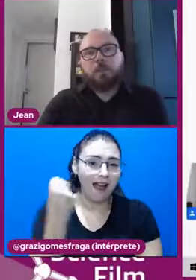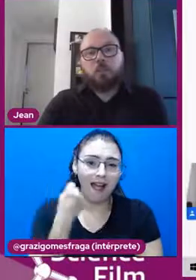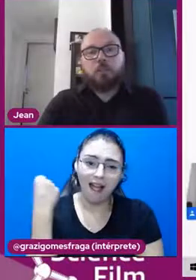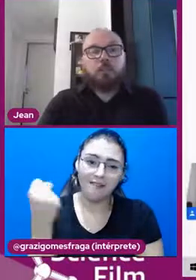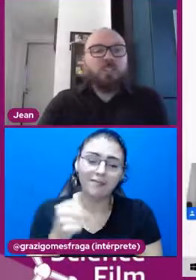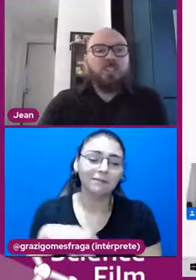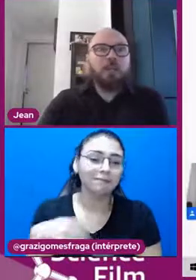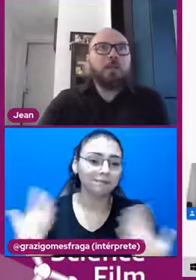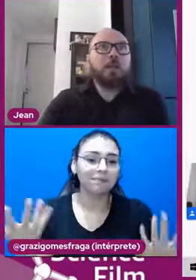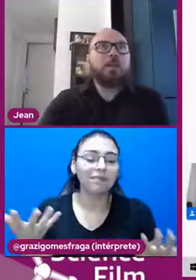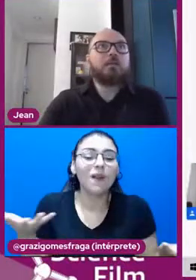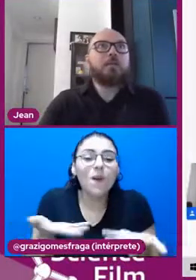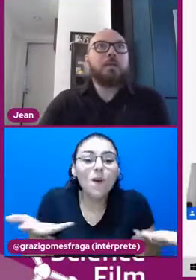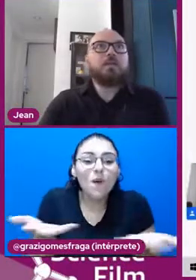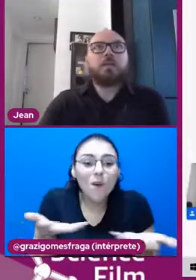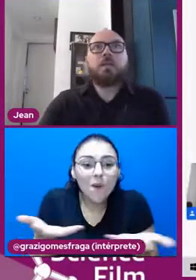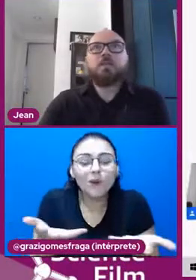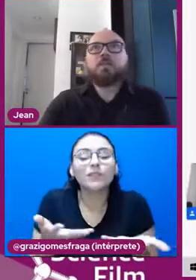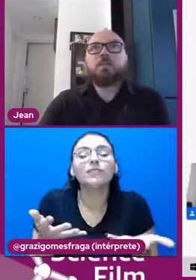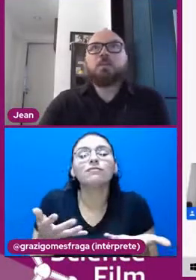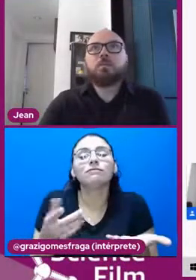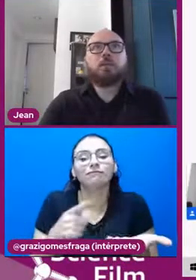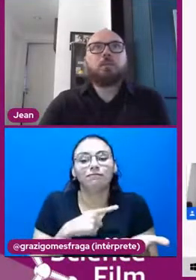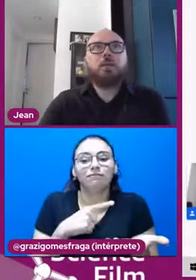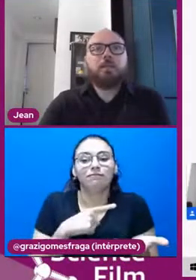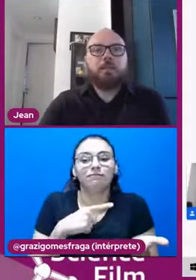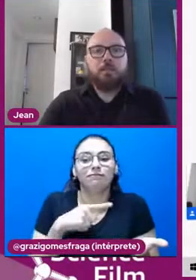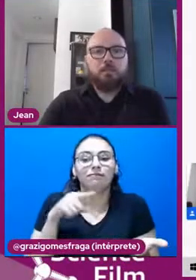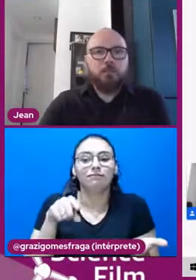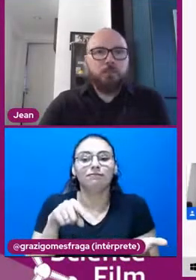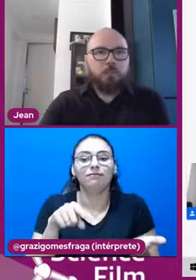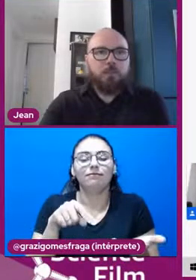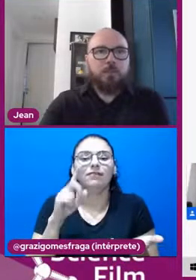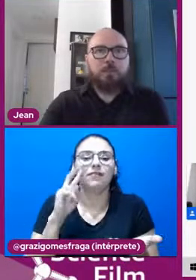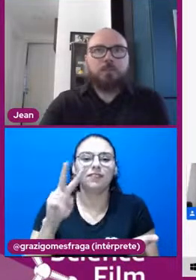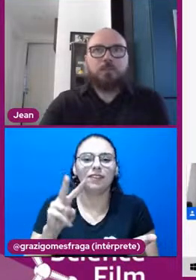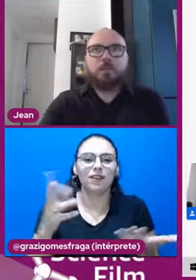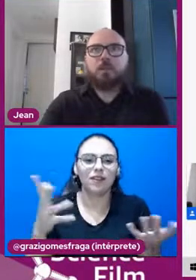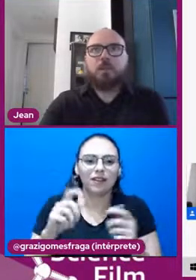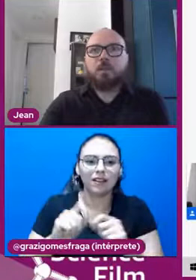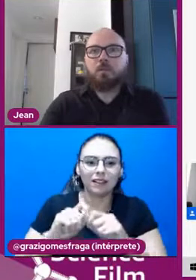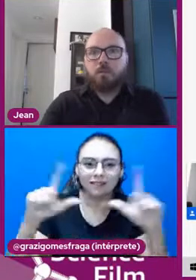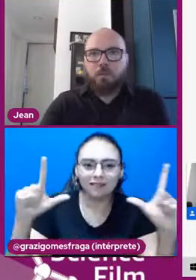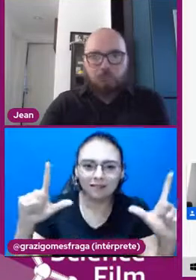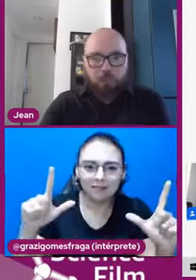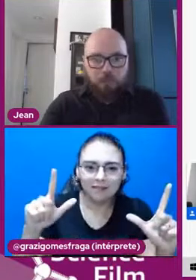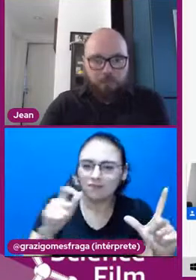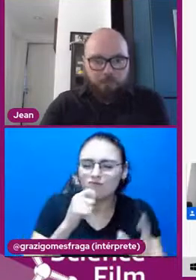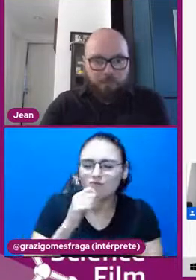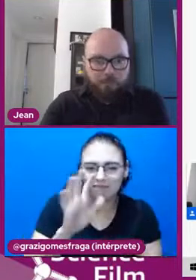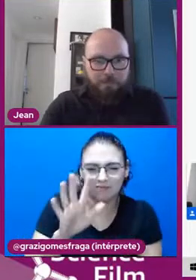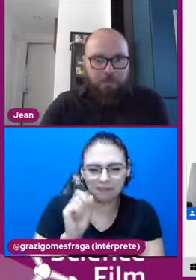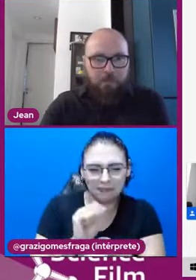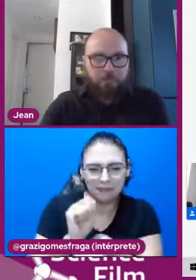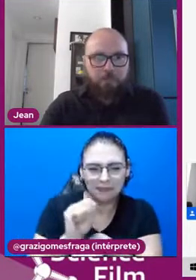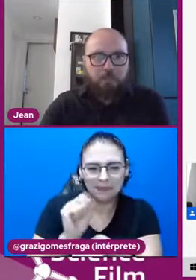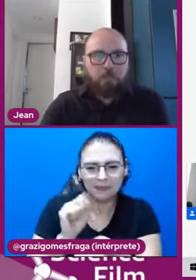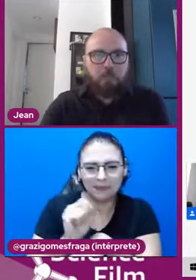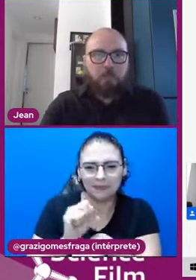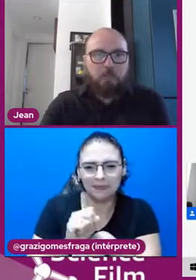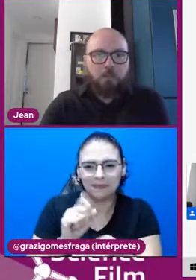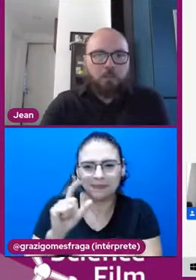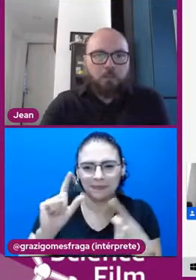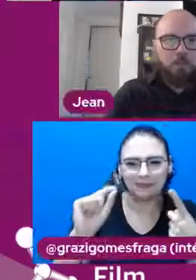enfim, e hoje a gente tem, né? Na verdade, né? Vocês estão vendo aí na tela de vocês, não estão ainda porque não tá com a tela certa,